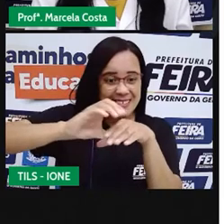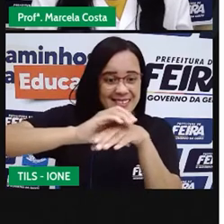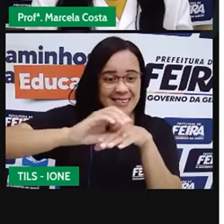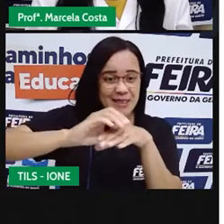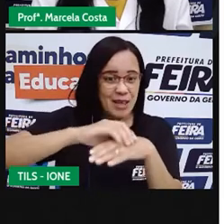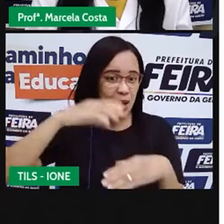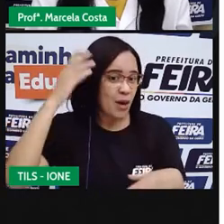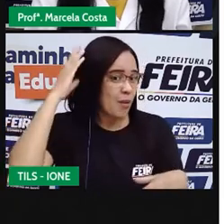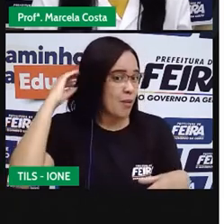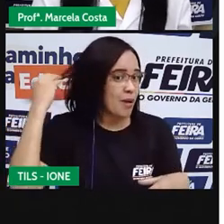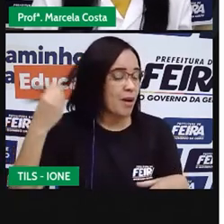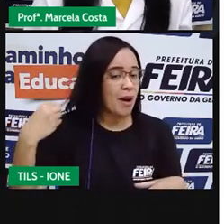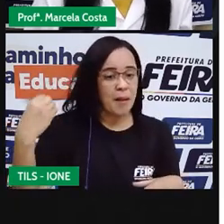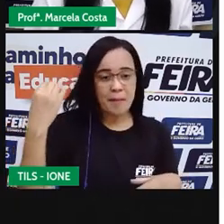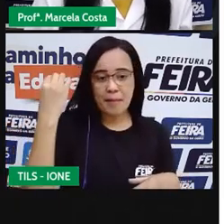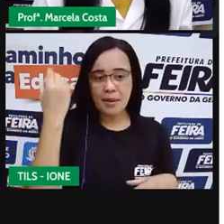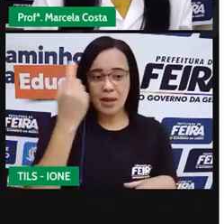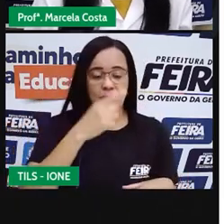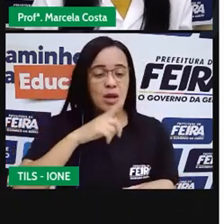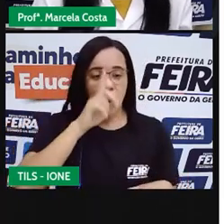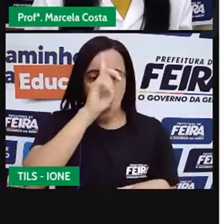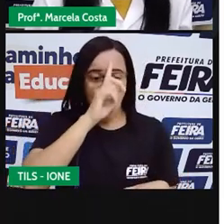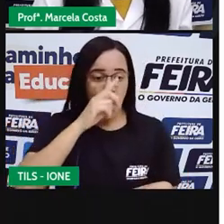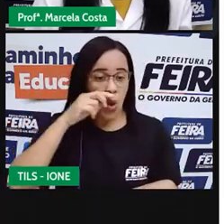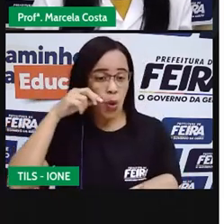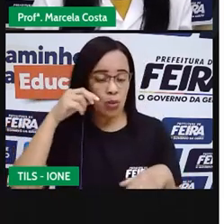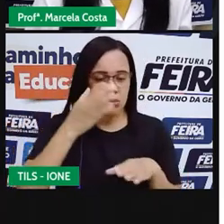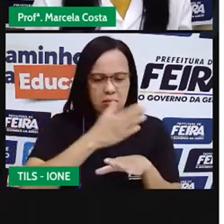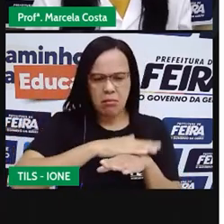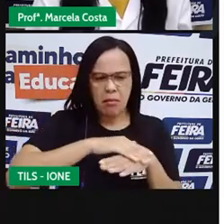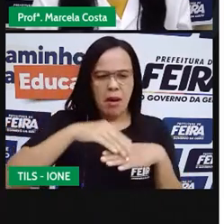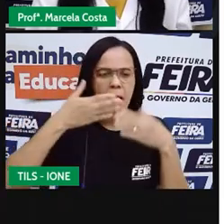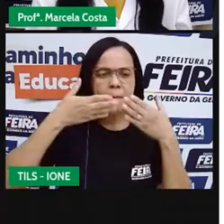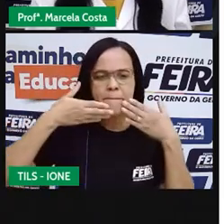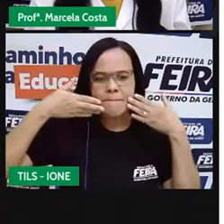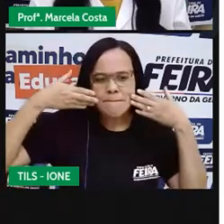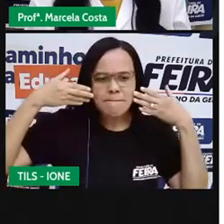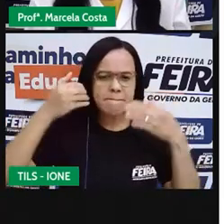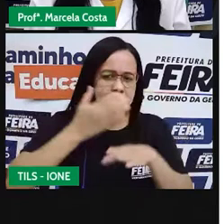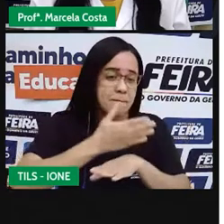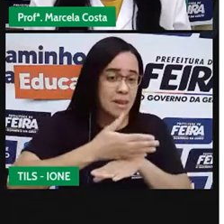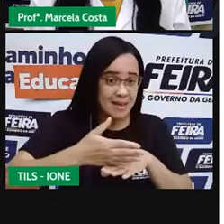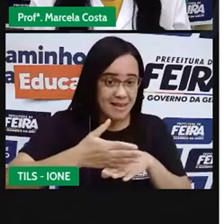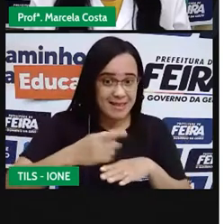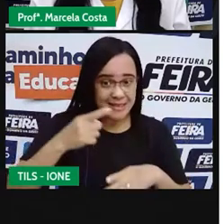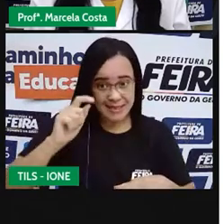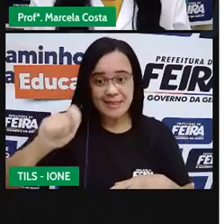cabelos loiros, pele branca. Olha a branca de neve.